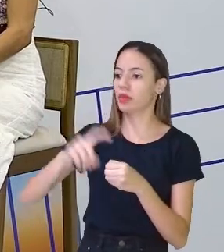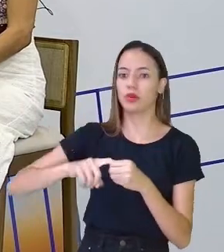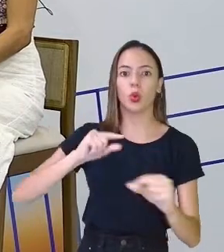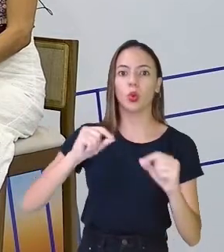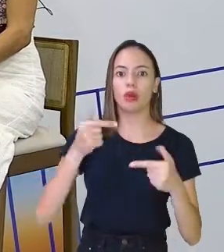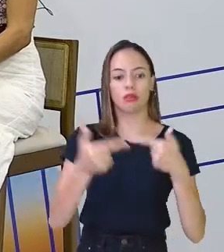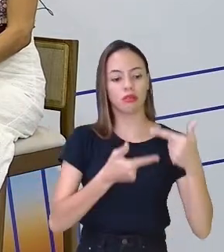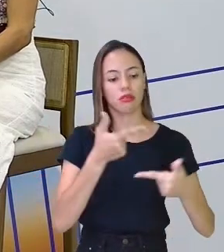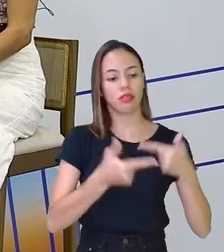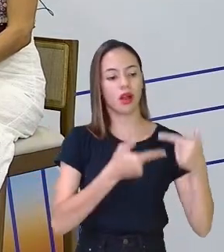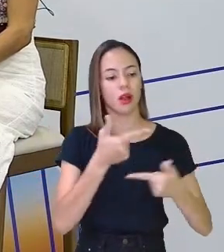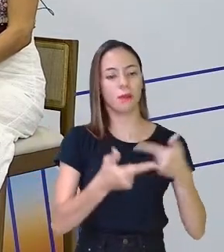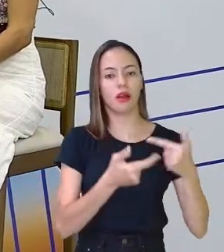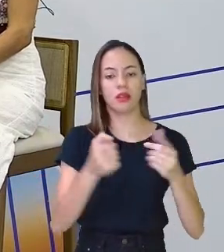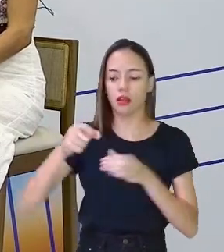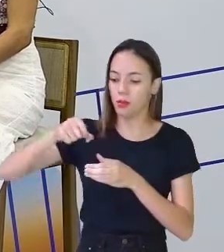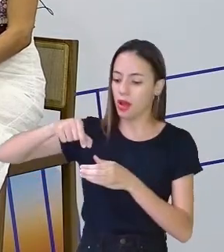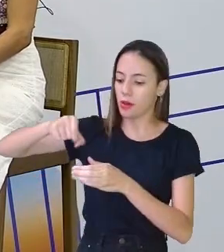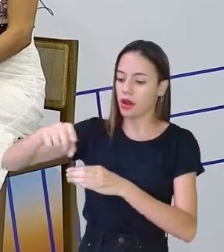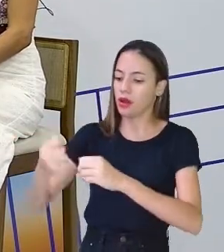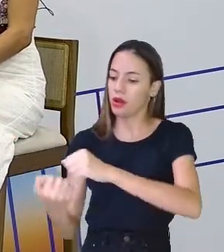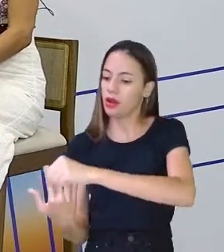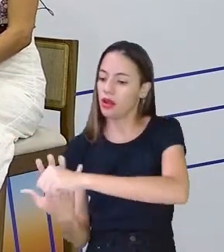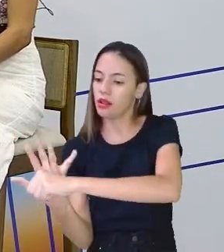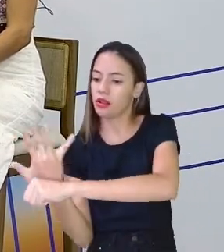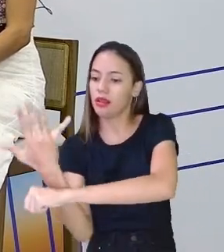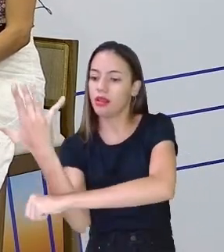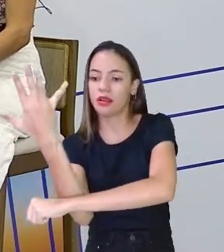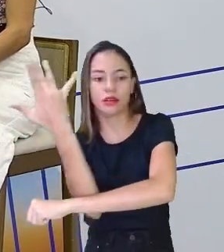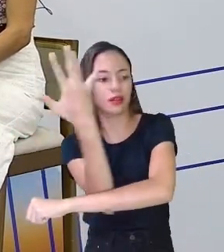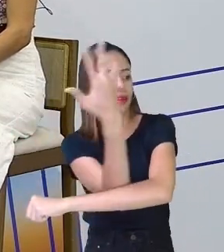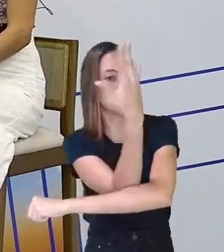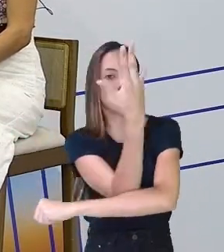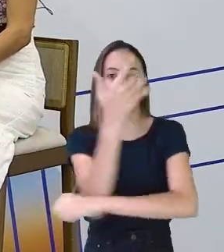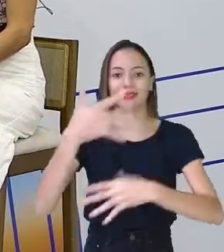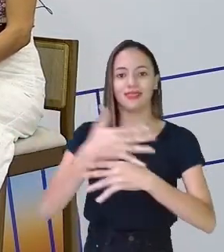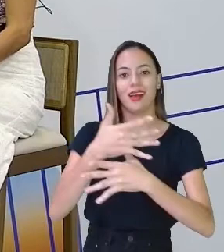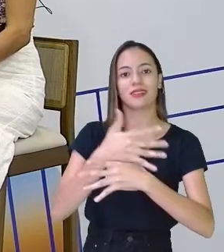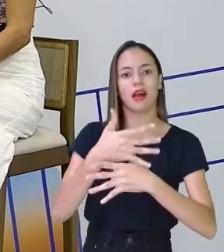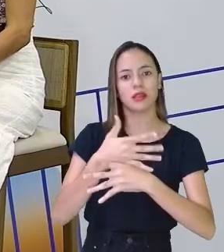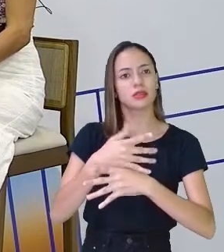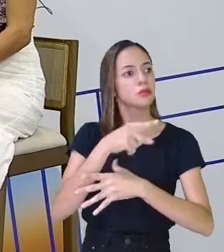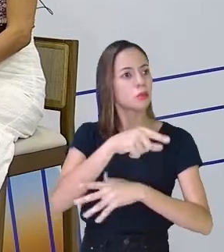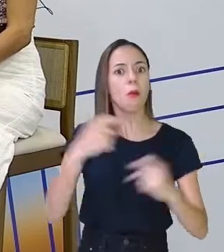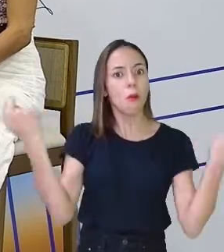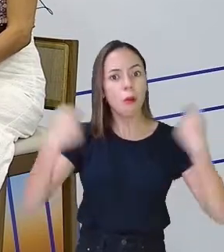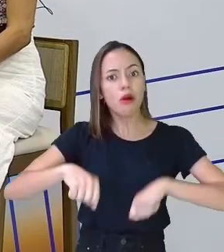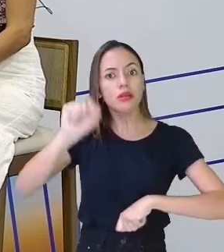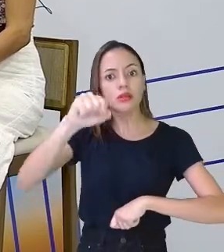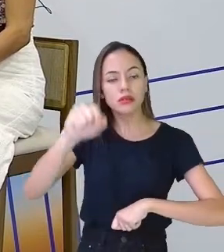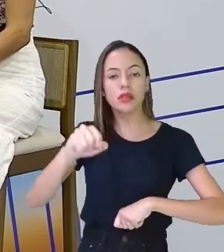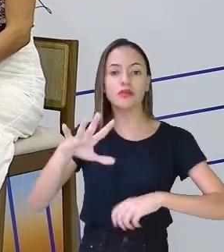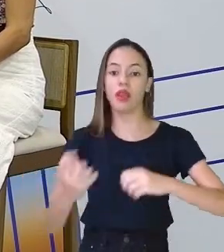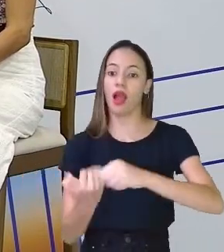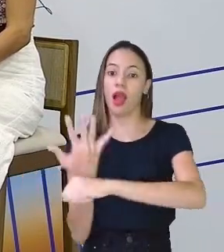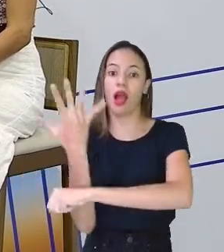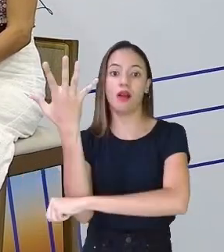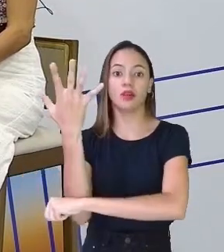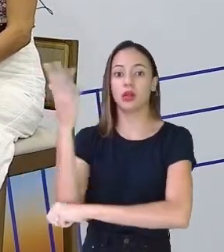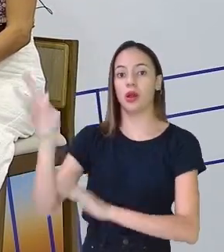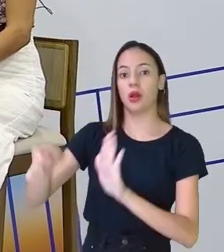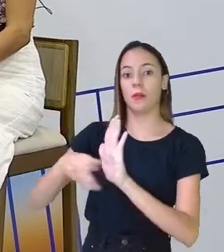o trabalho de reflorestamento urbano. Então é possível, sim, ter uma árvore da Mata Atlântica